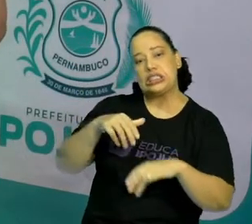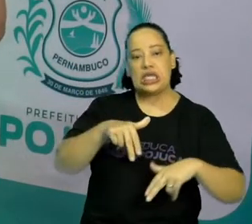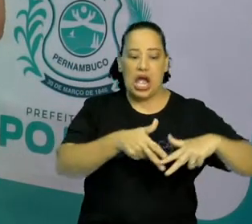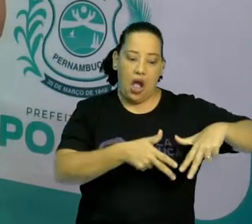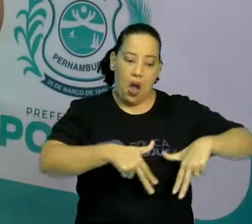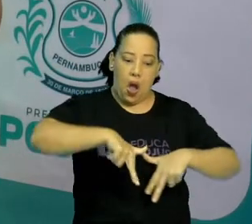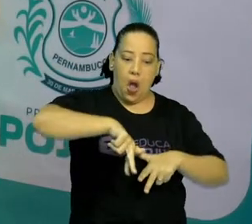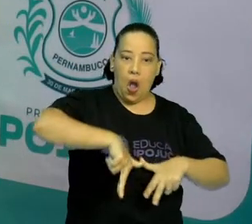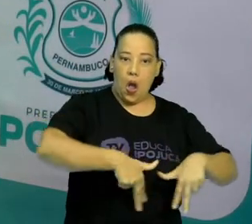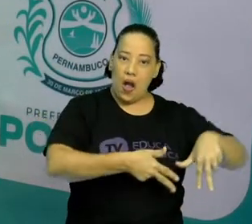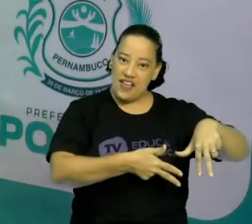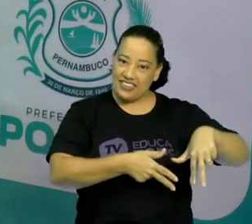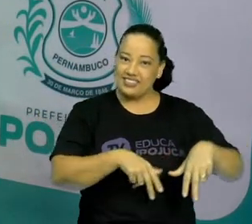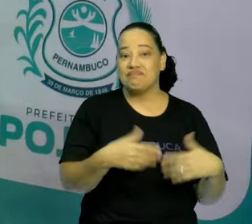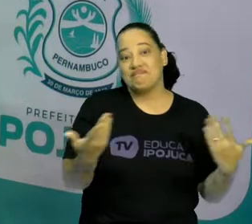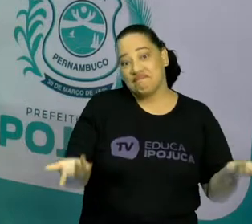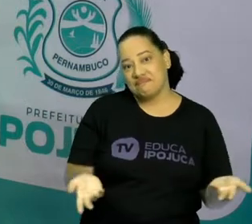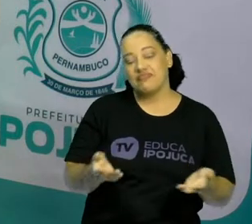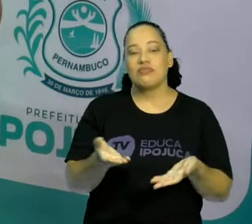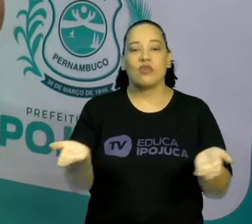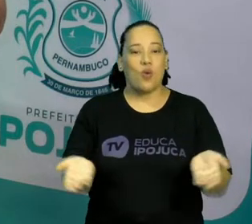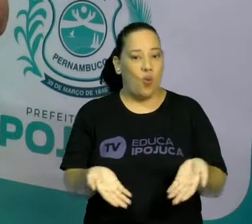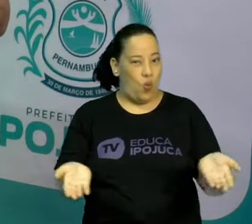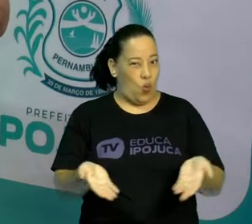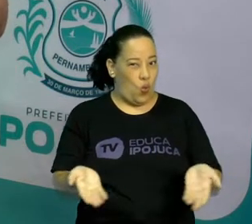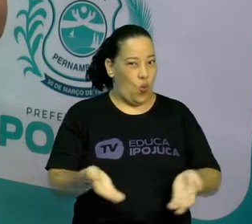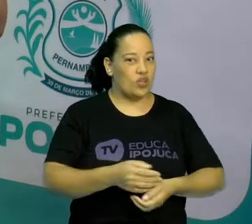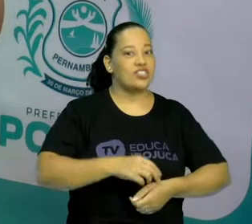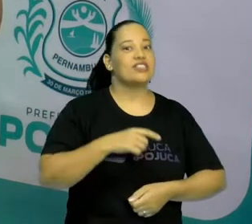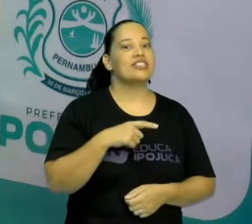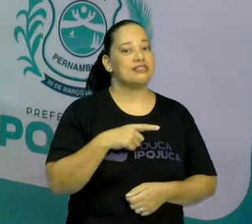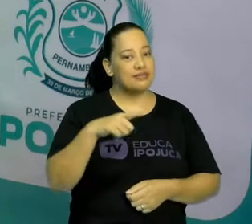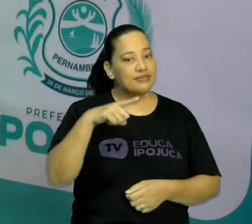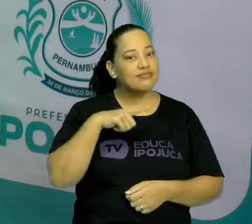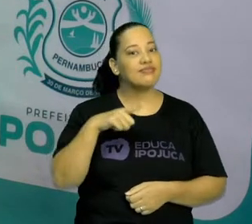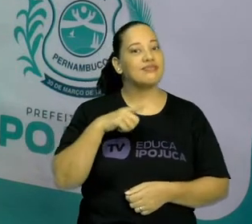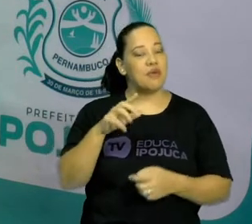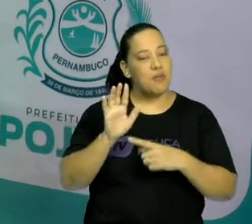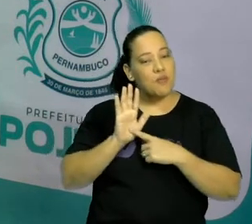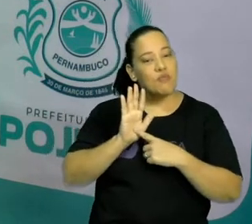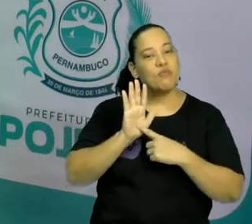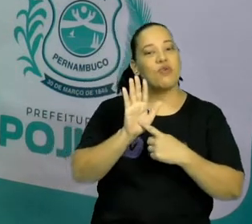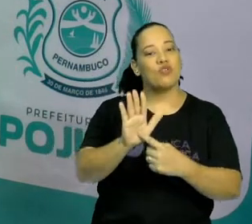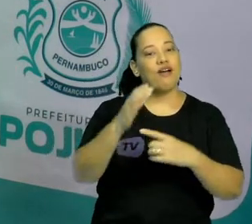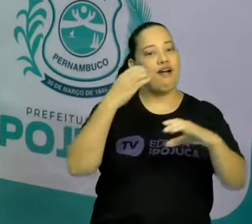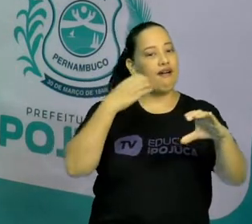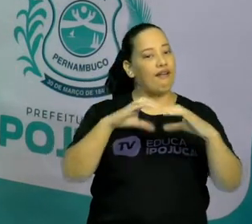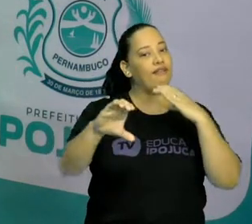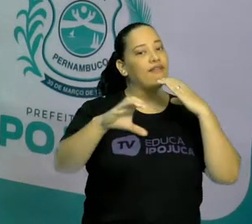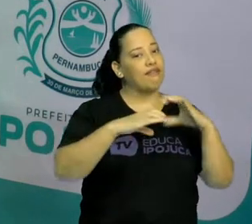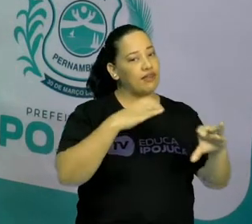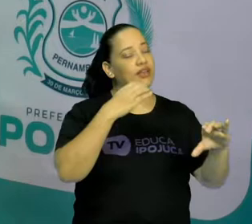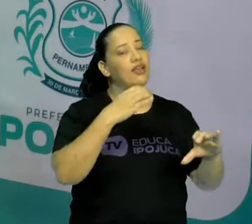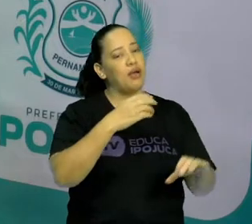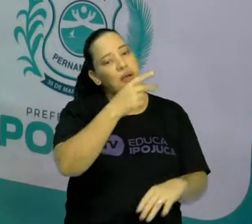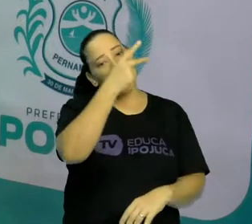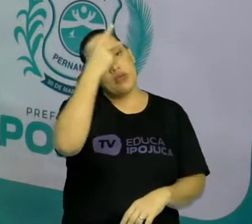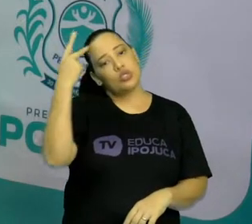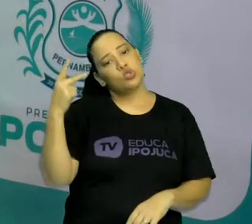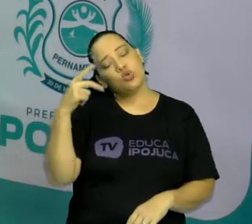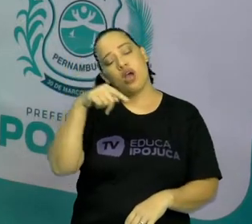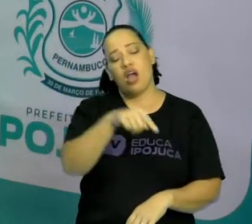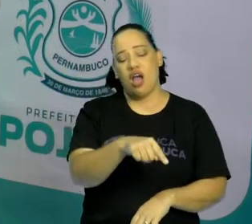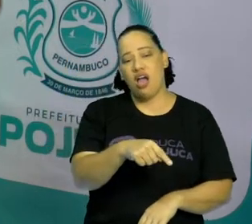Bom, hoje eu trouxe uma cantiga que fala de alguém que perdeu um bichinho de